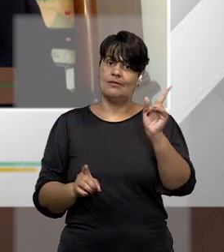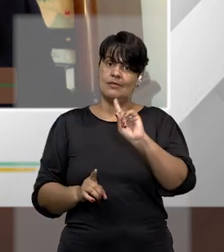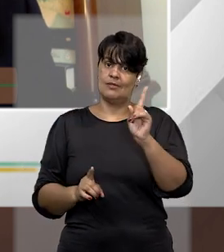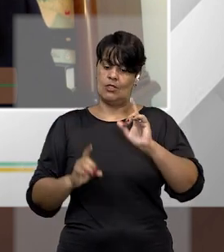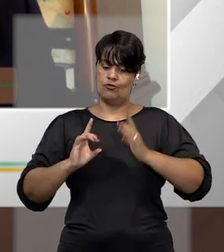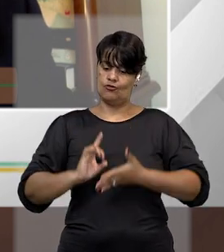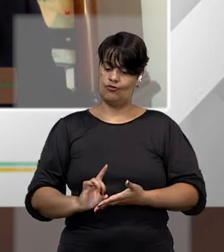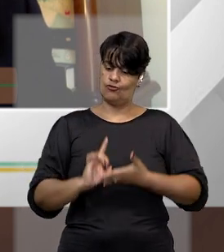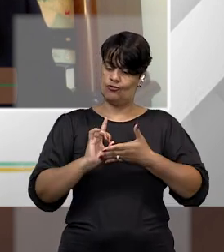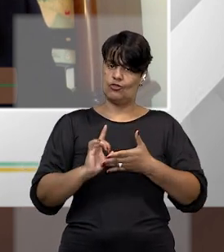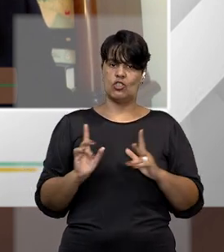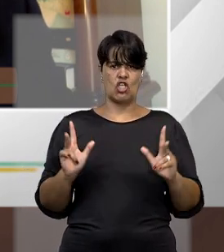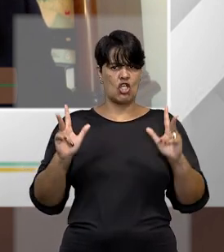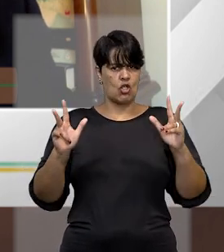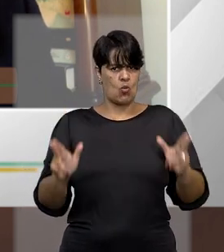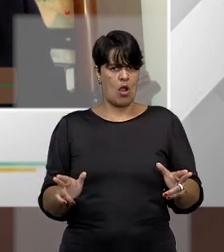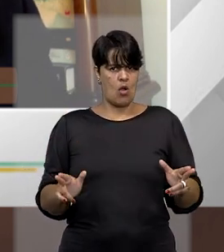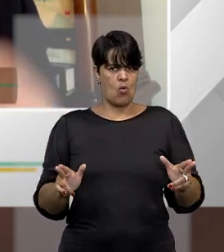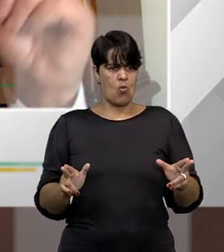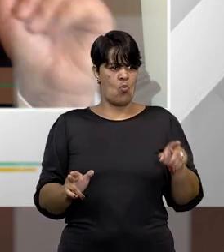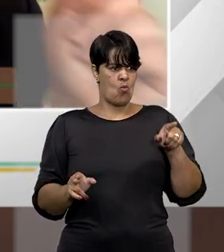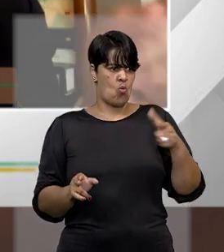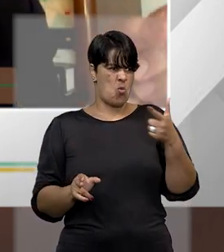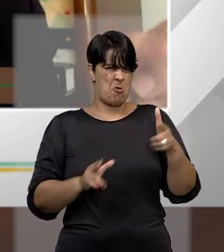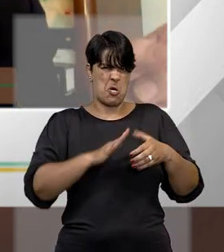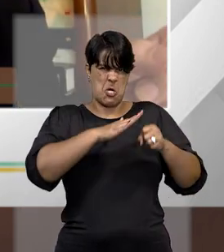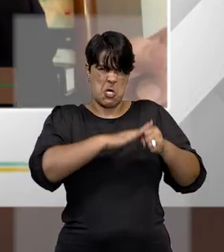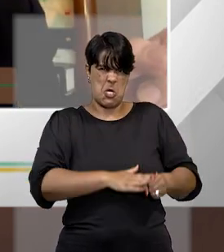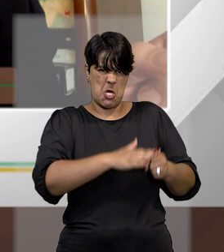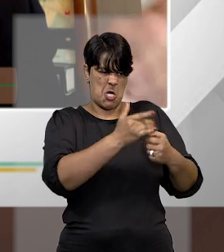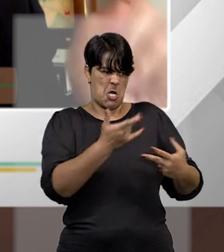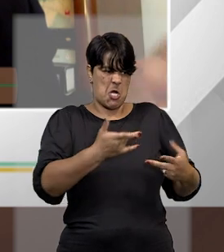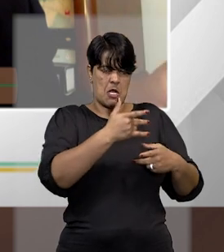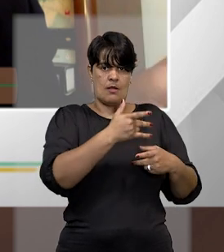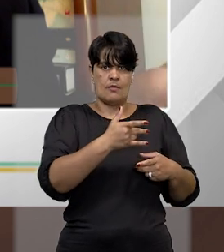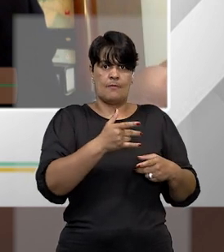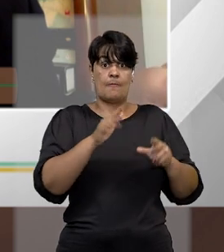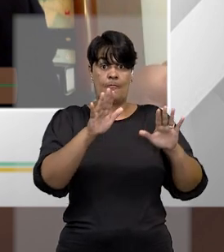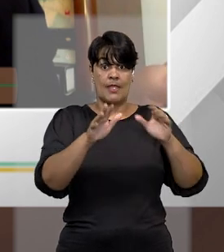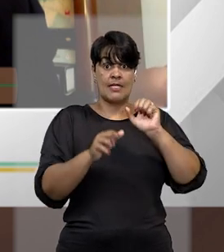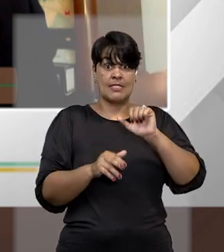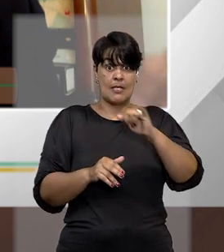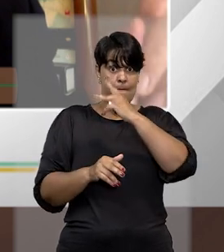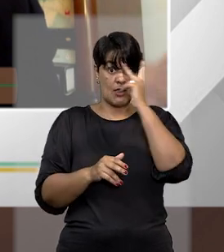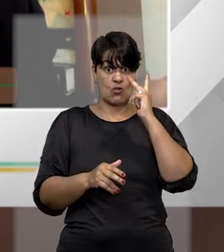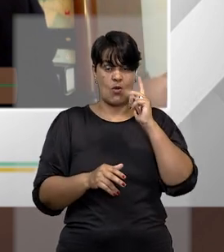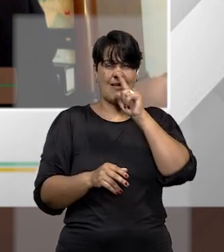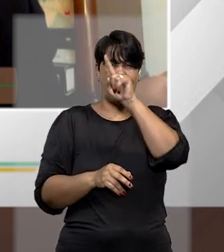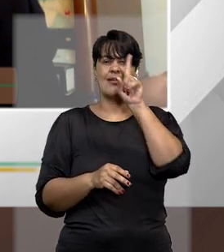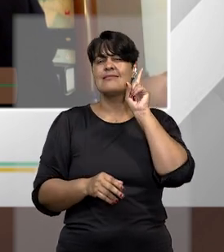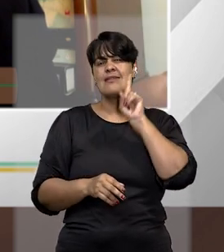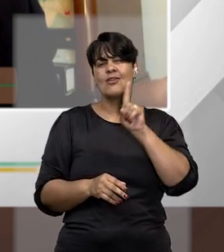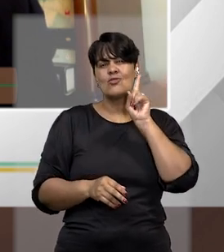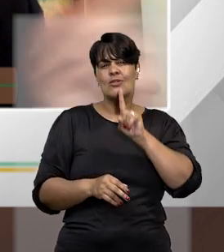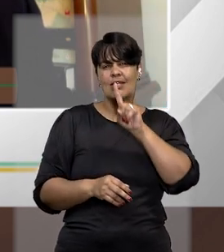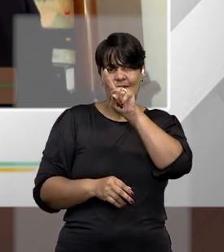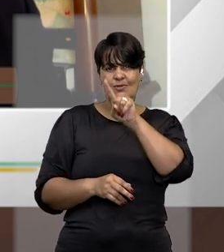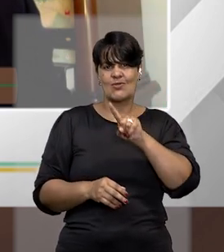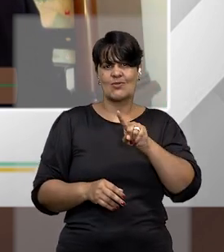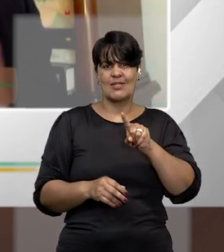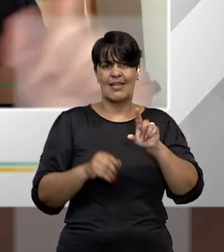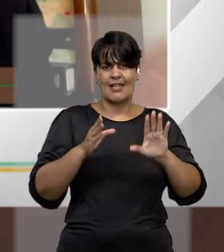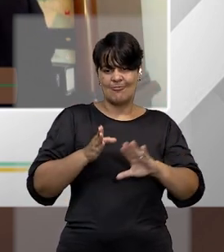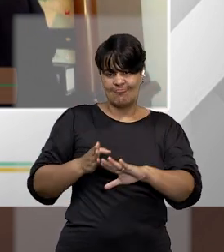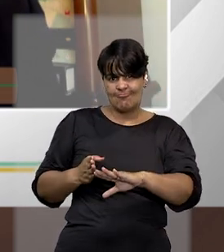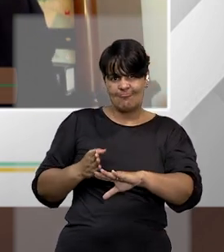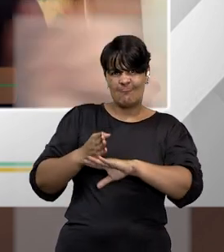político. Eu sempre penso o seguinte, se alguém que tentou invadir o Capitólio lá em Washington, naquele janeiro de 2020, vier para o